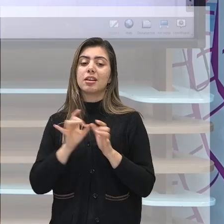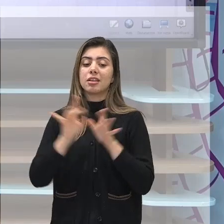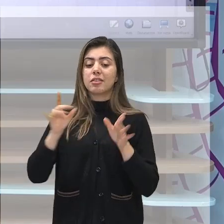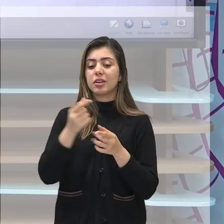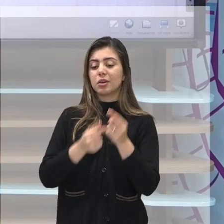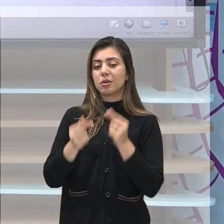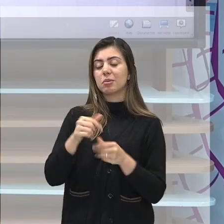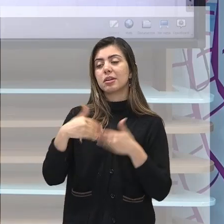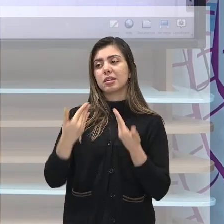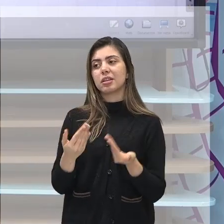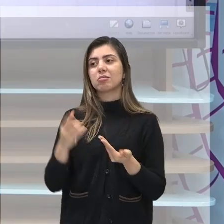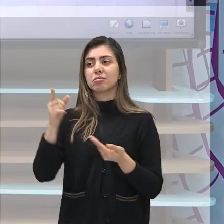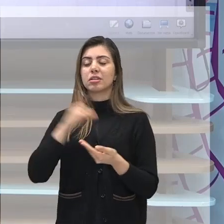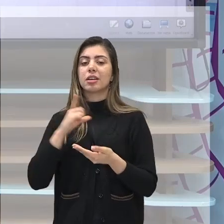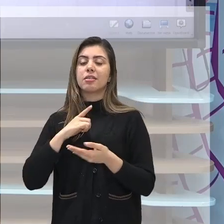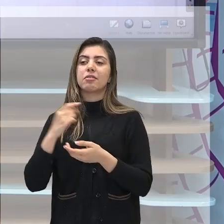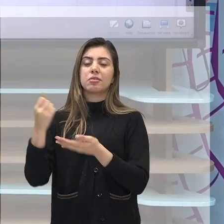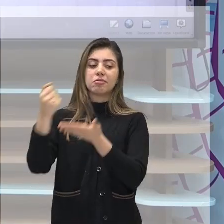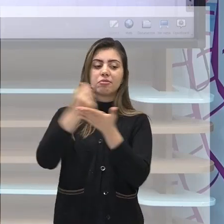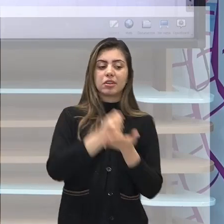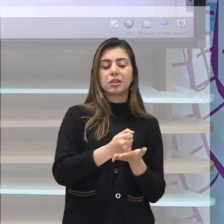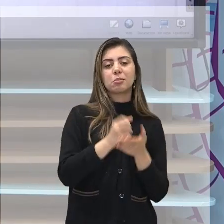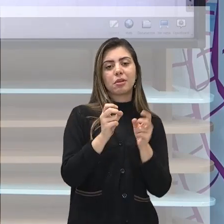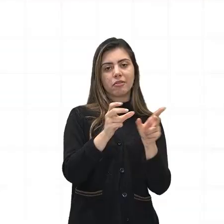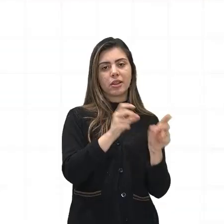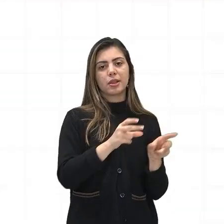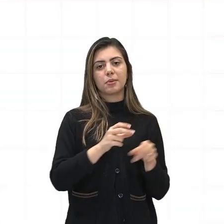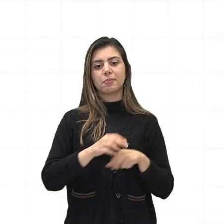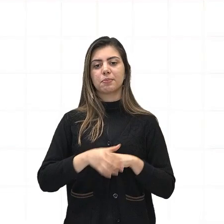enviados ao ponto de serem vendidos.